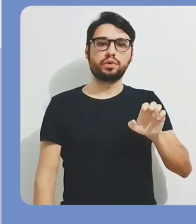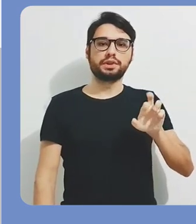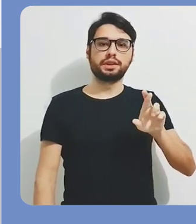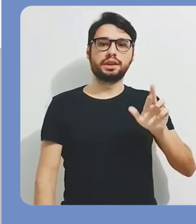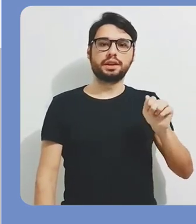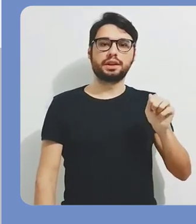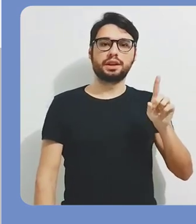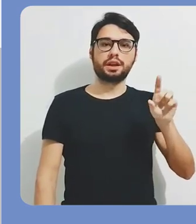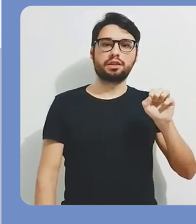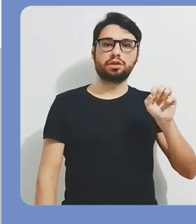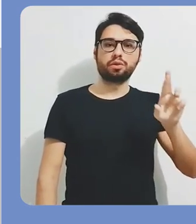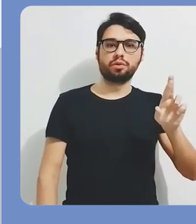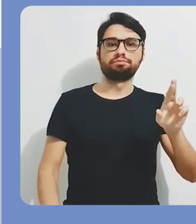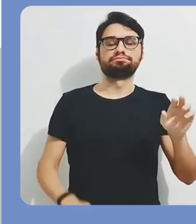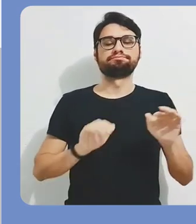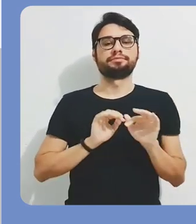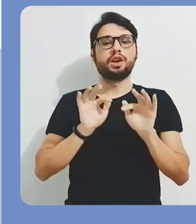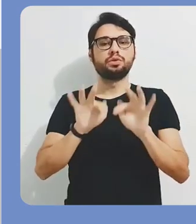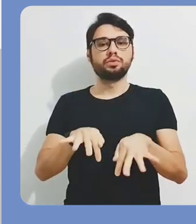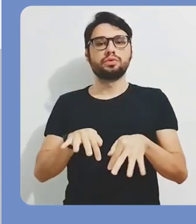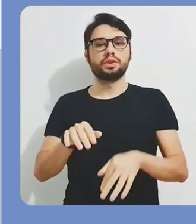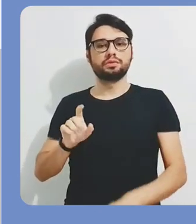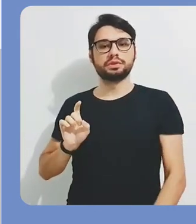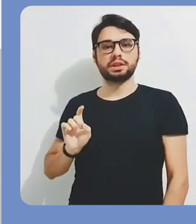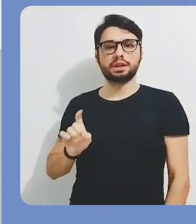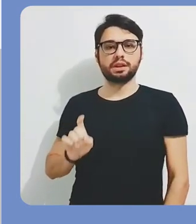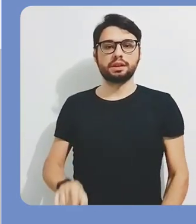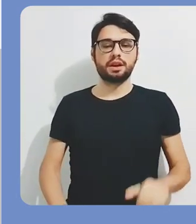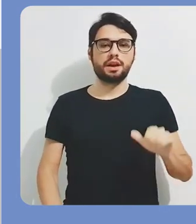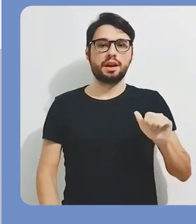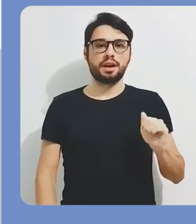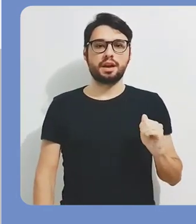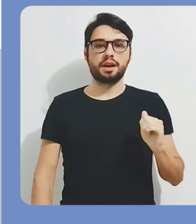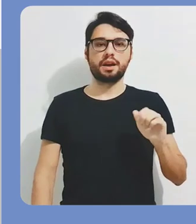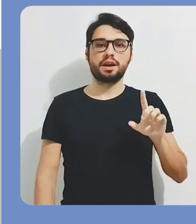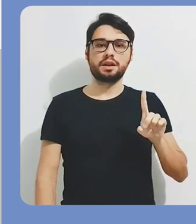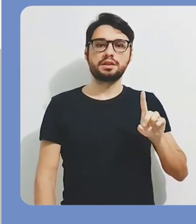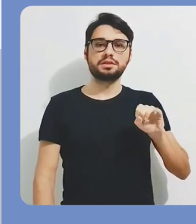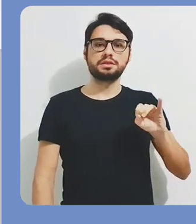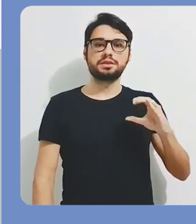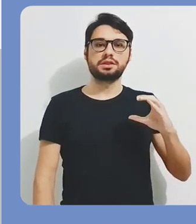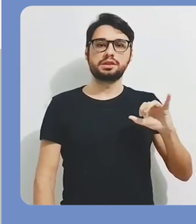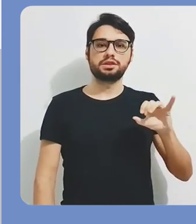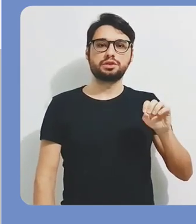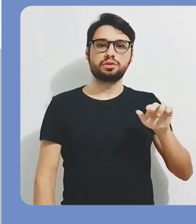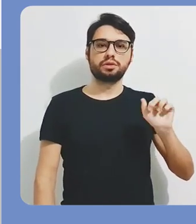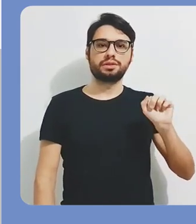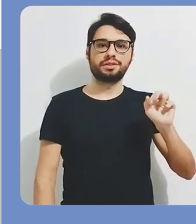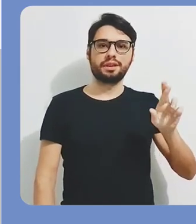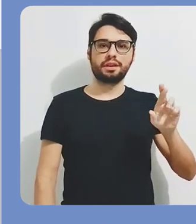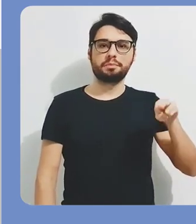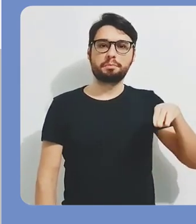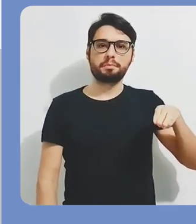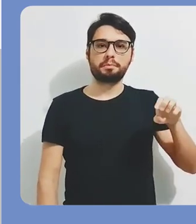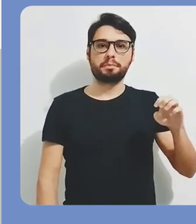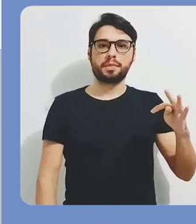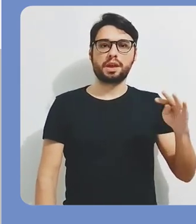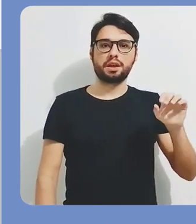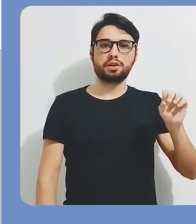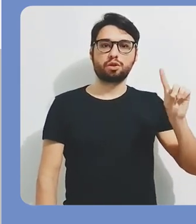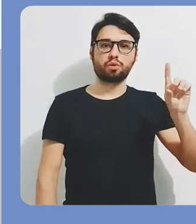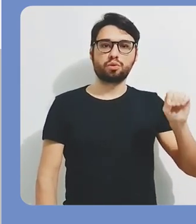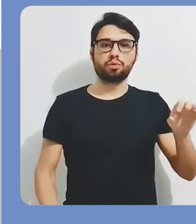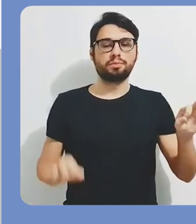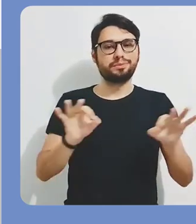papel de editor ou de moderador. E, por fim, você vem e clica em Adicionar Método. Pronto.